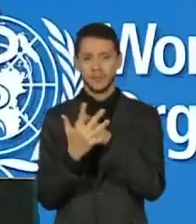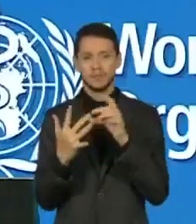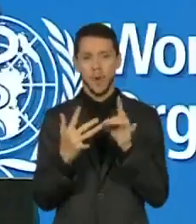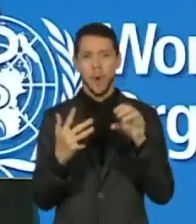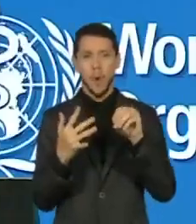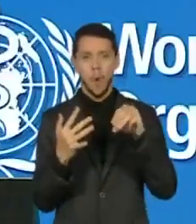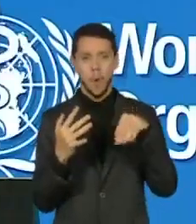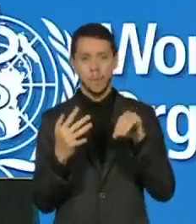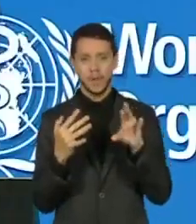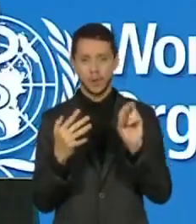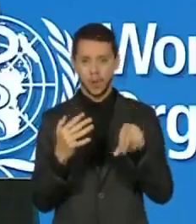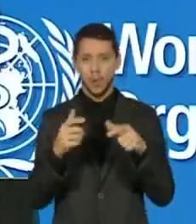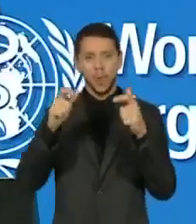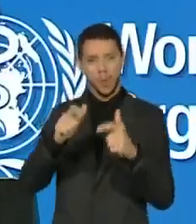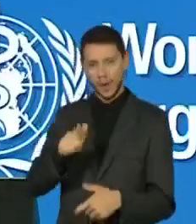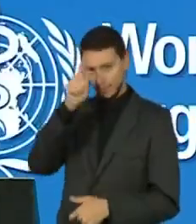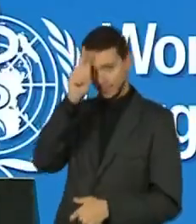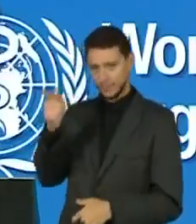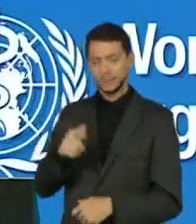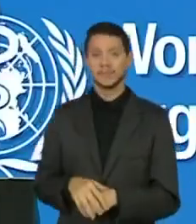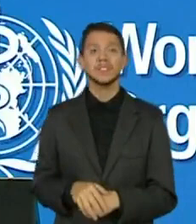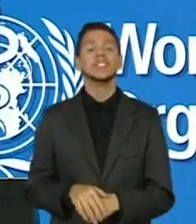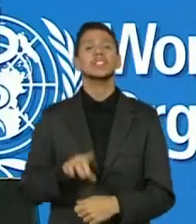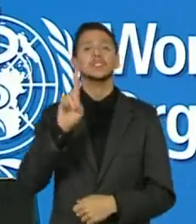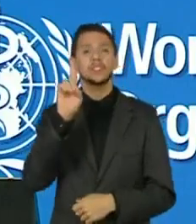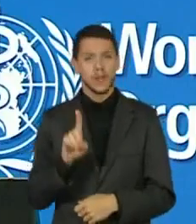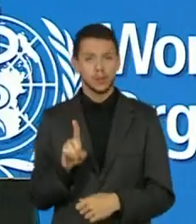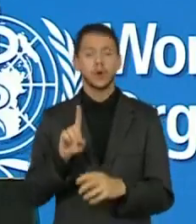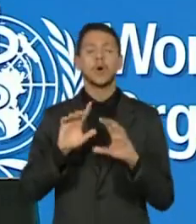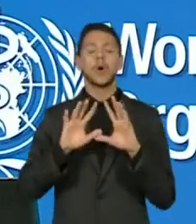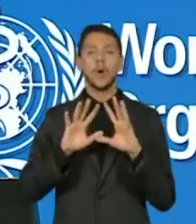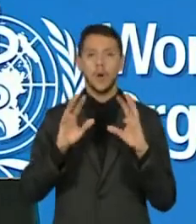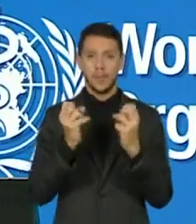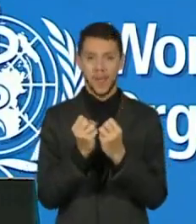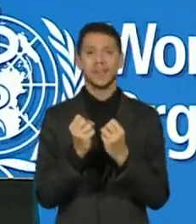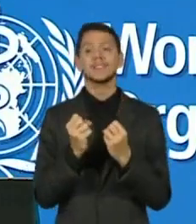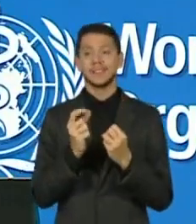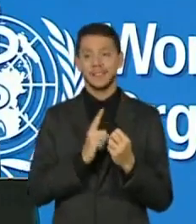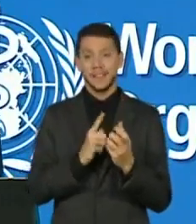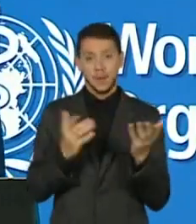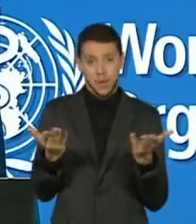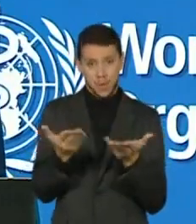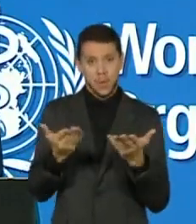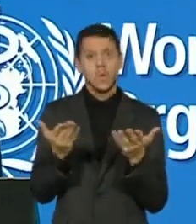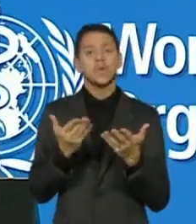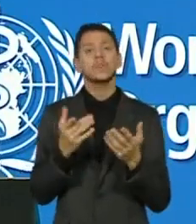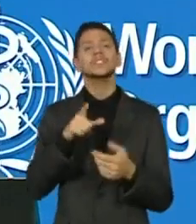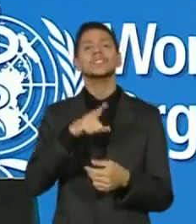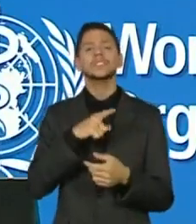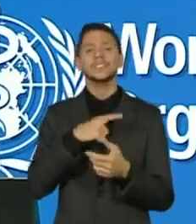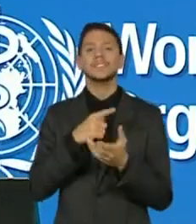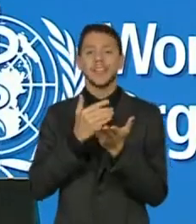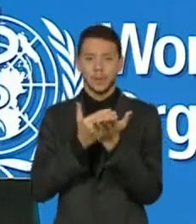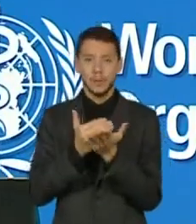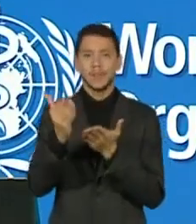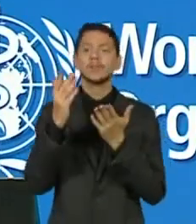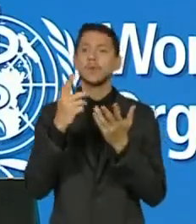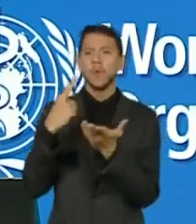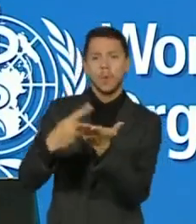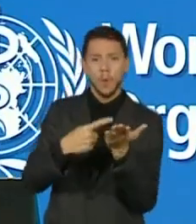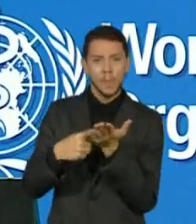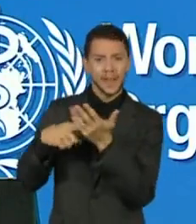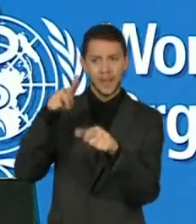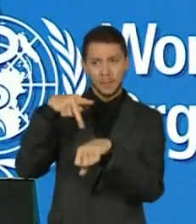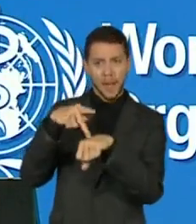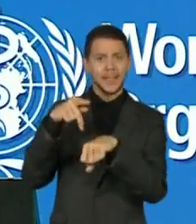O diretor da Organização Mundial de Saúde celebrou hoje o início da construção de um tratado internacional para